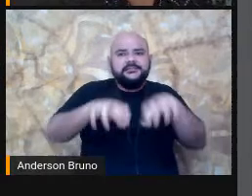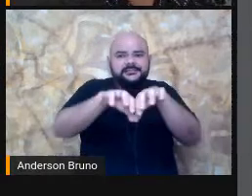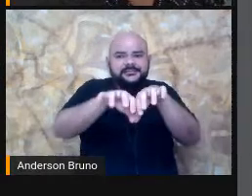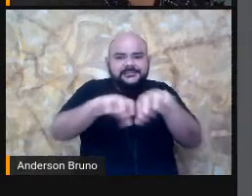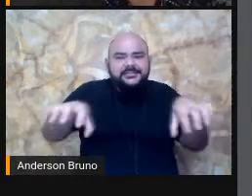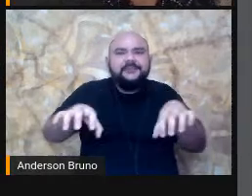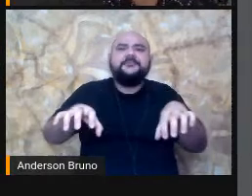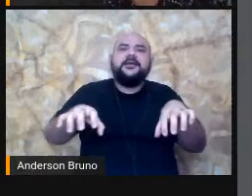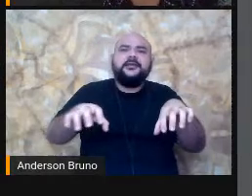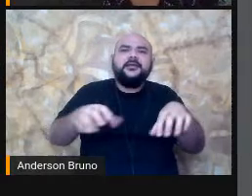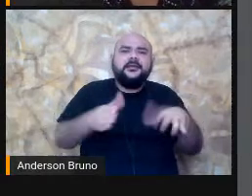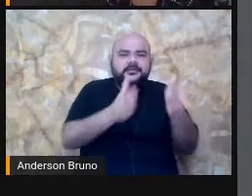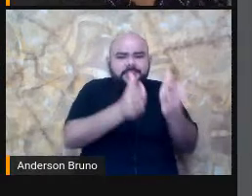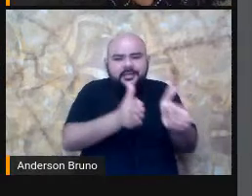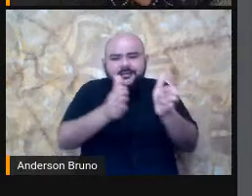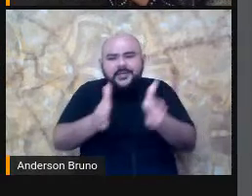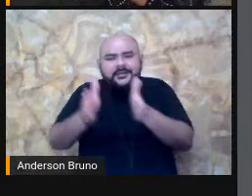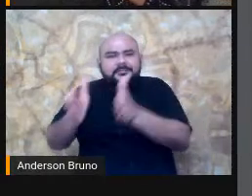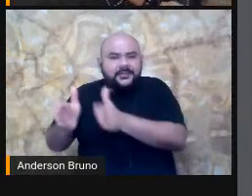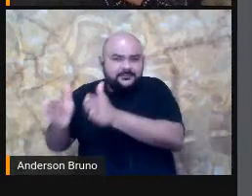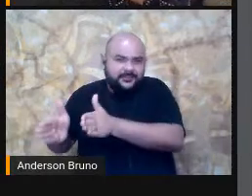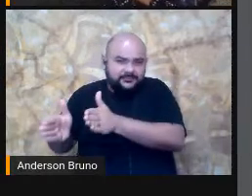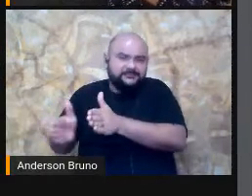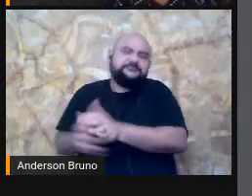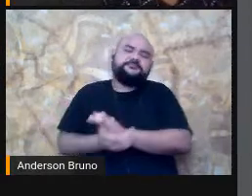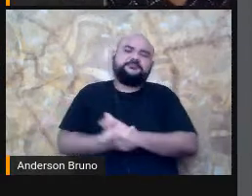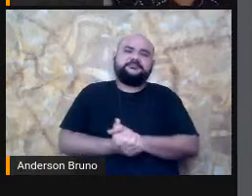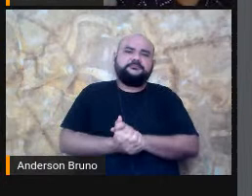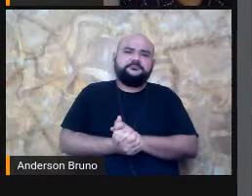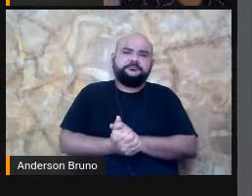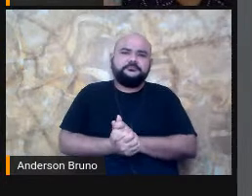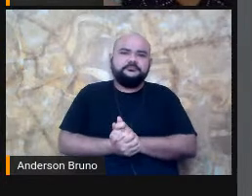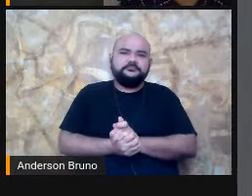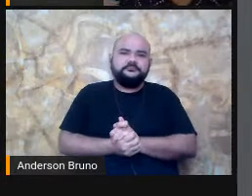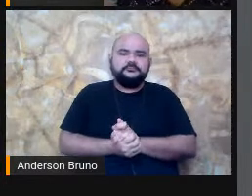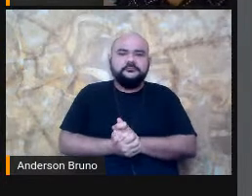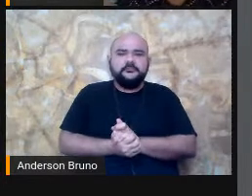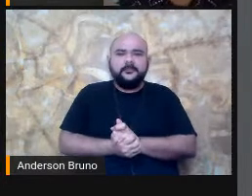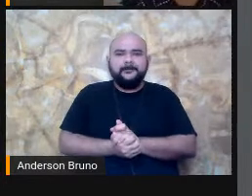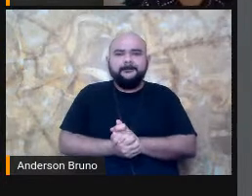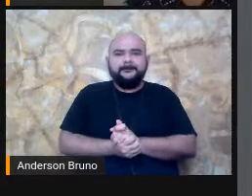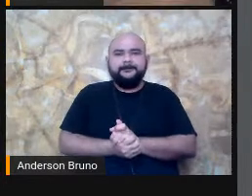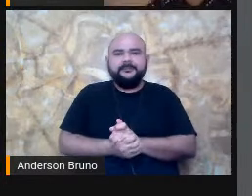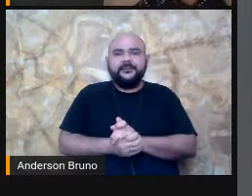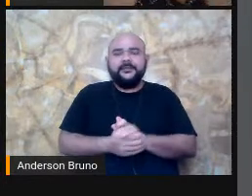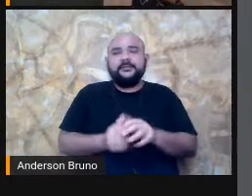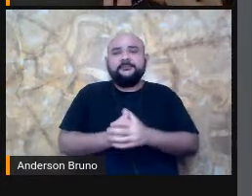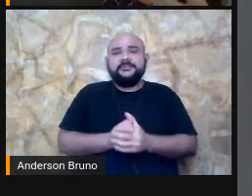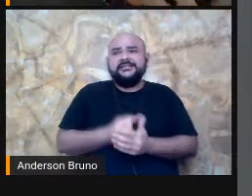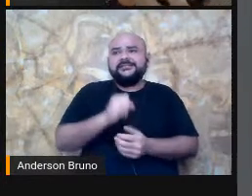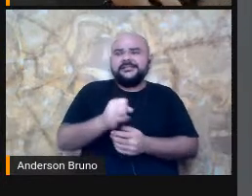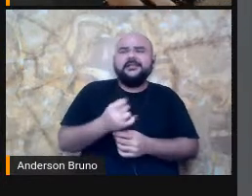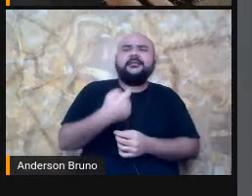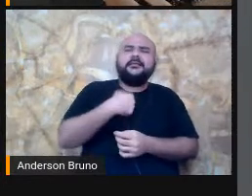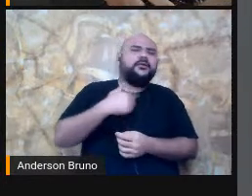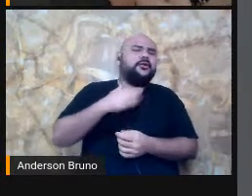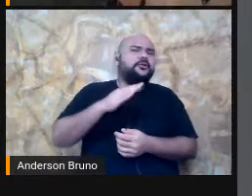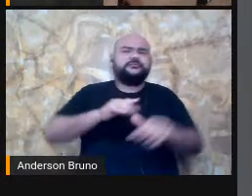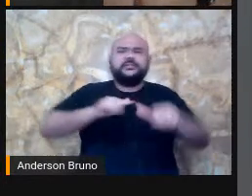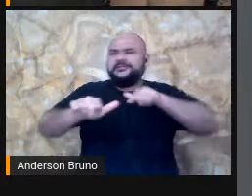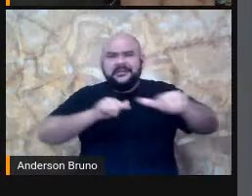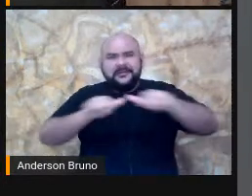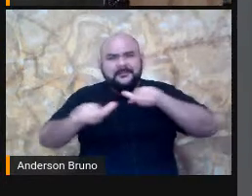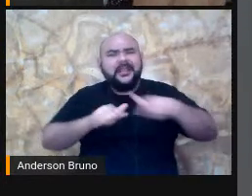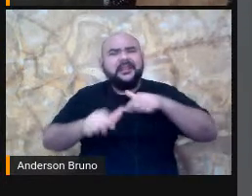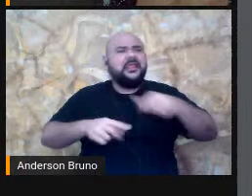E vai sim Então se eu já trabalhei Substantivo Algum substantivo Trabalhei alguns